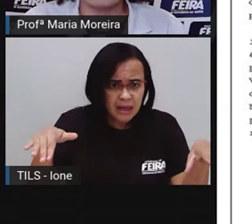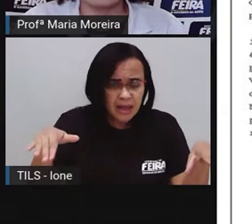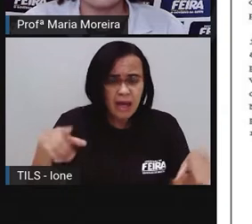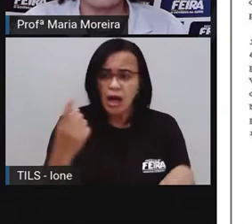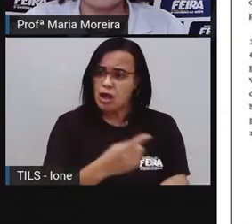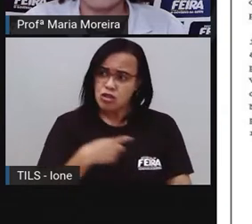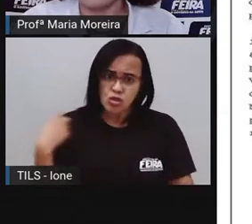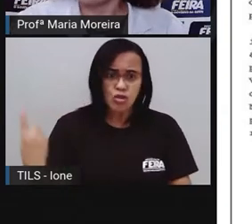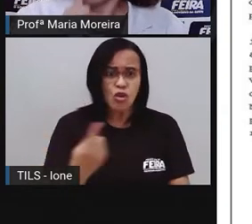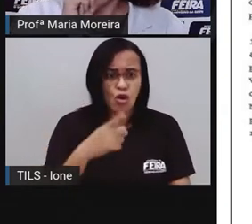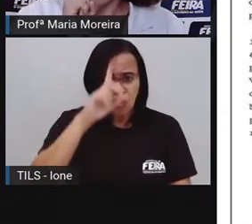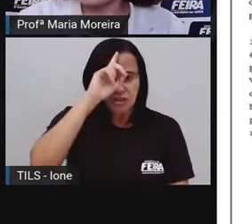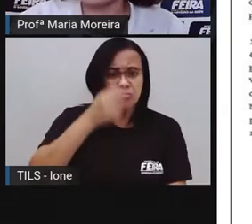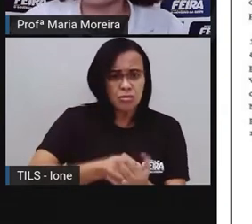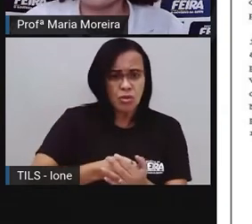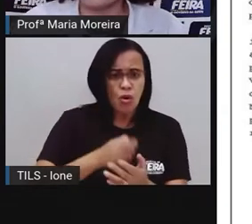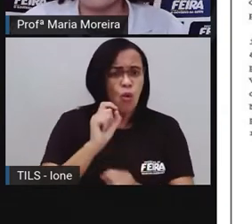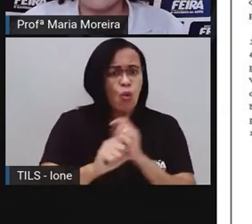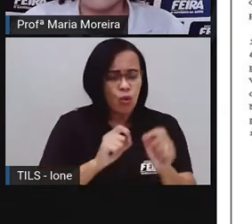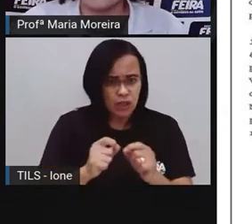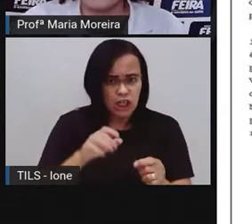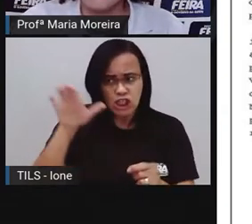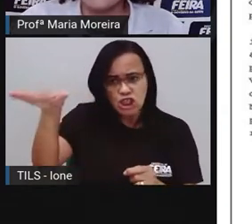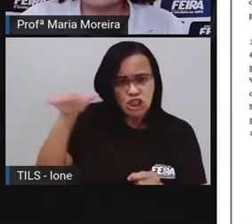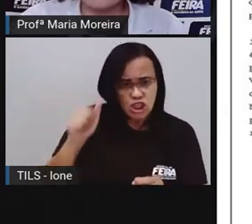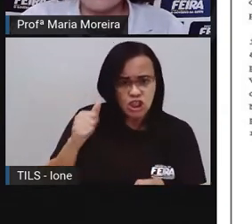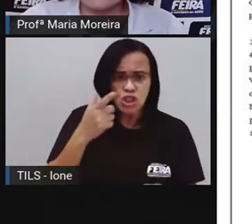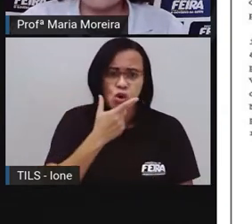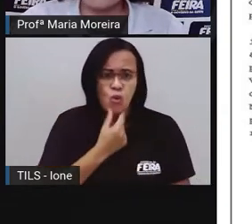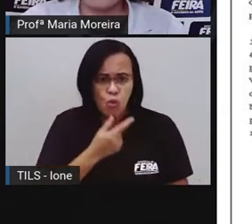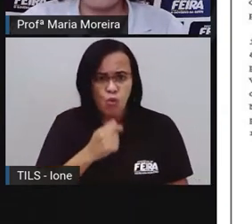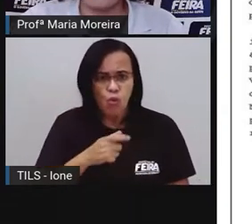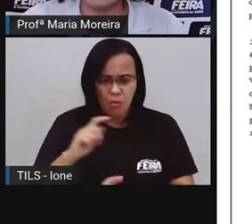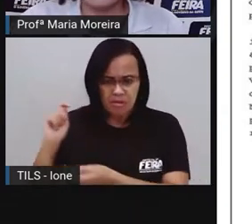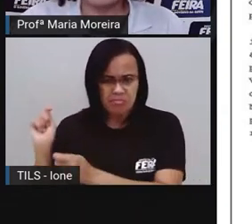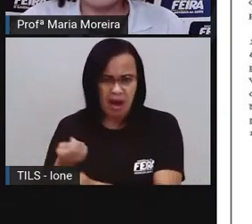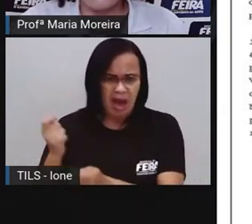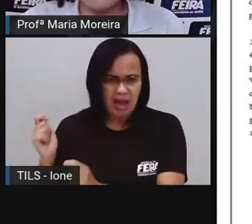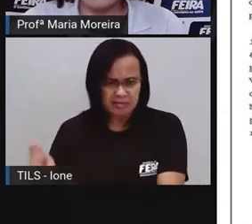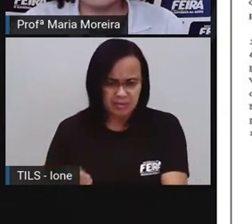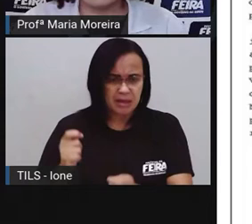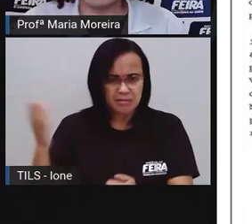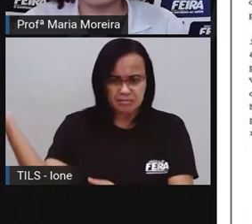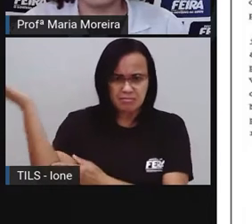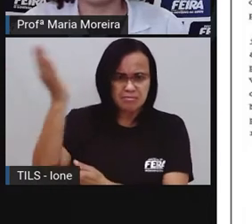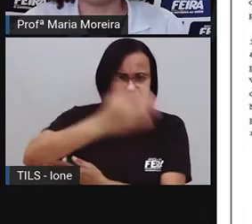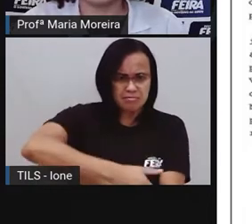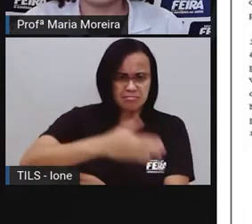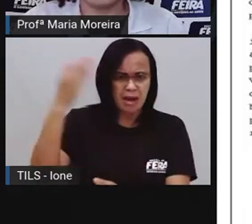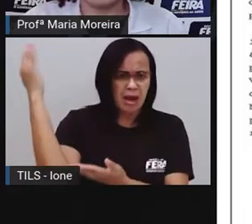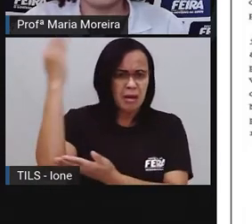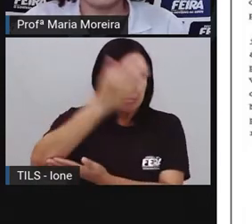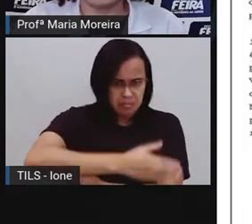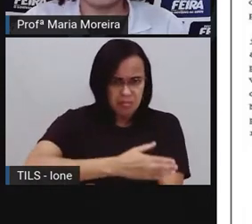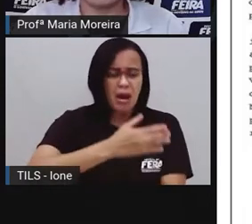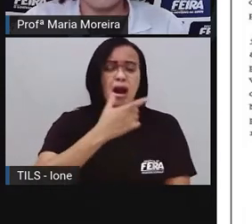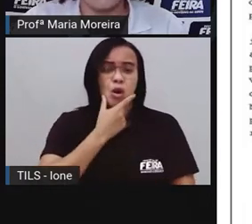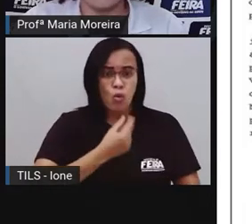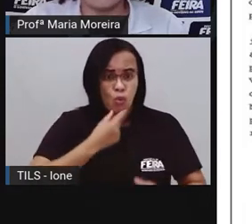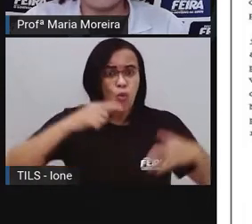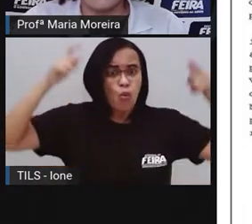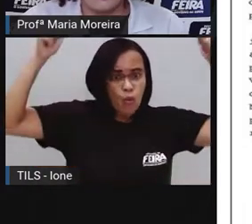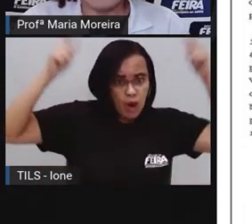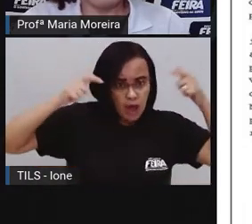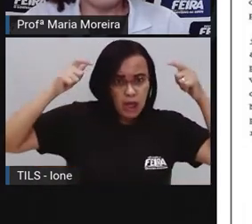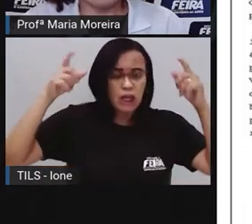obrigados a chamar o lenhador do reino. E se preciso for, todos os cavalos e cavaleiros do